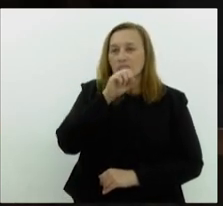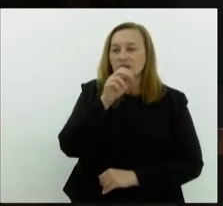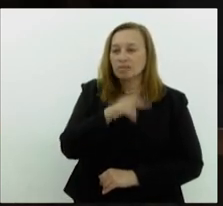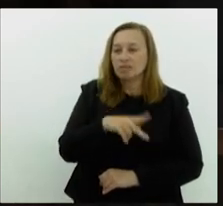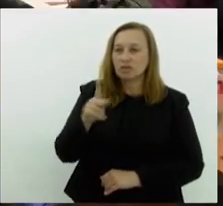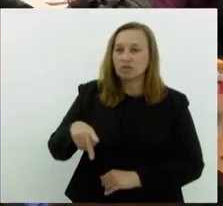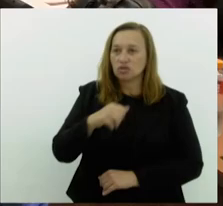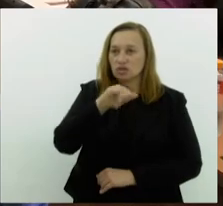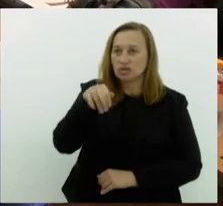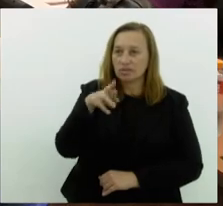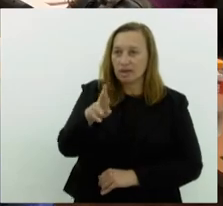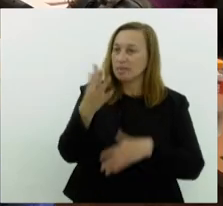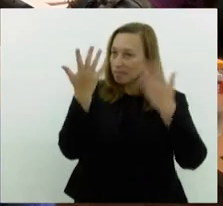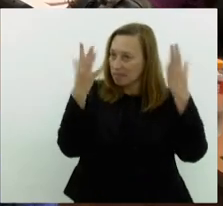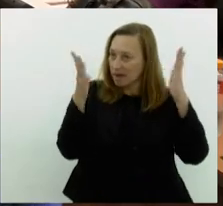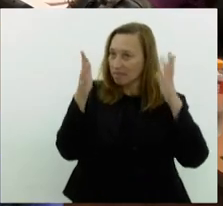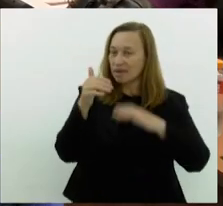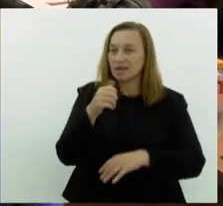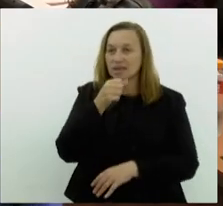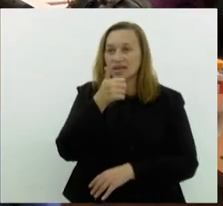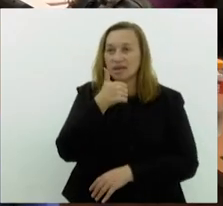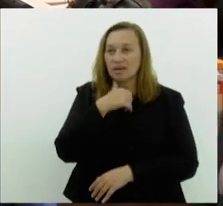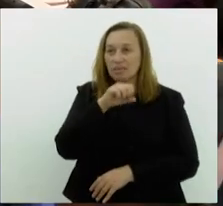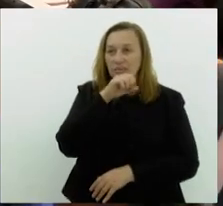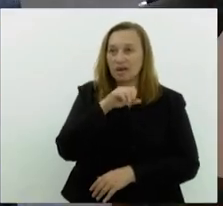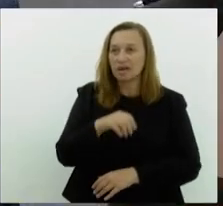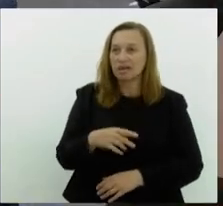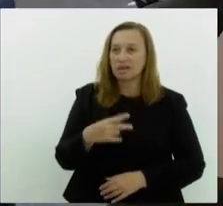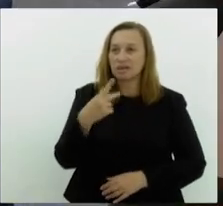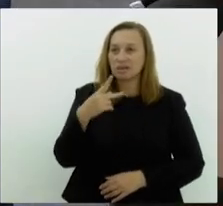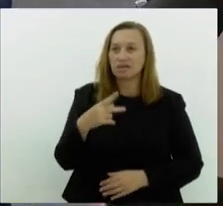Parabéns aí, mamãe. Felicidade aí pelo filhão aí.